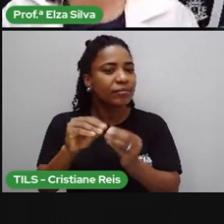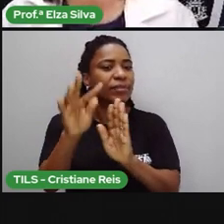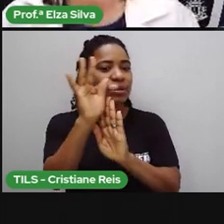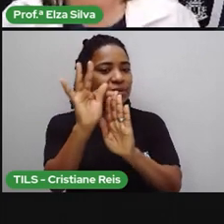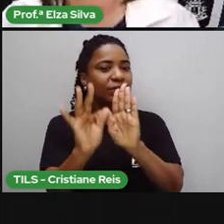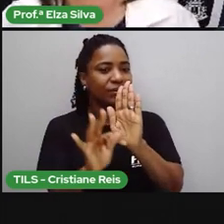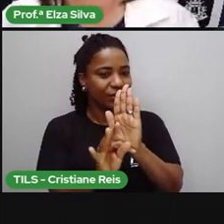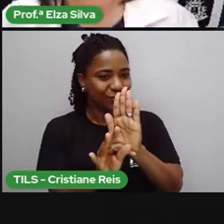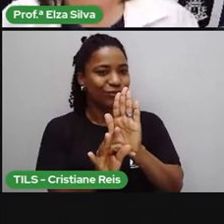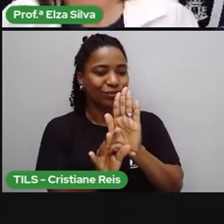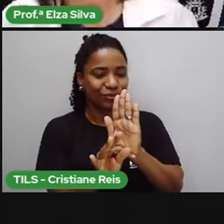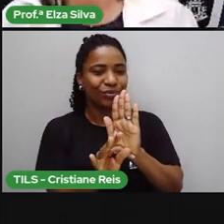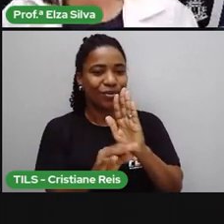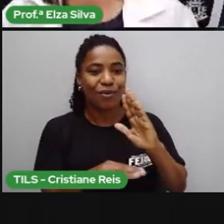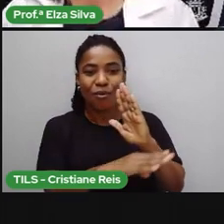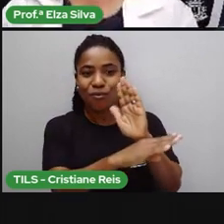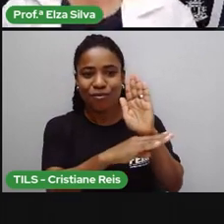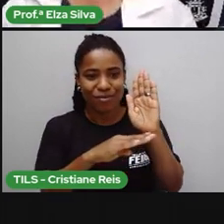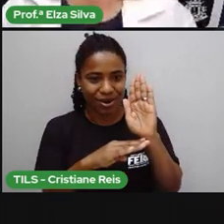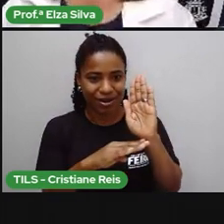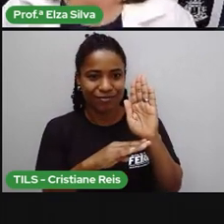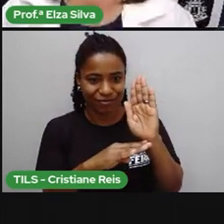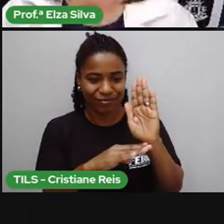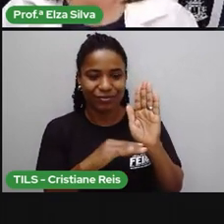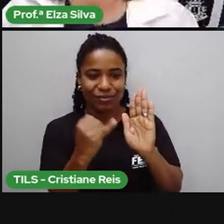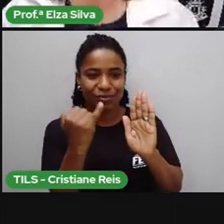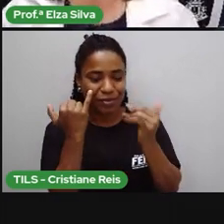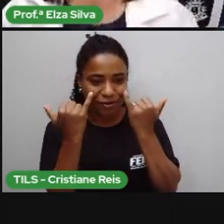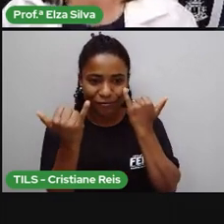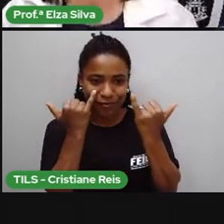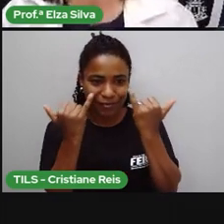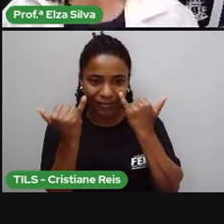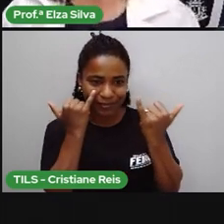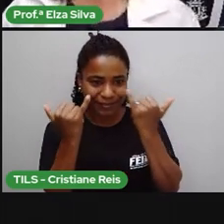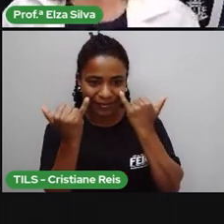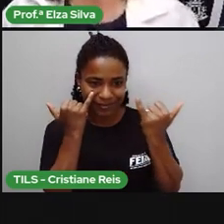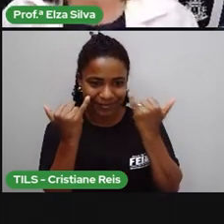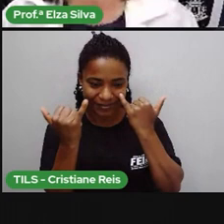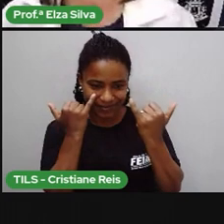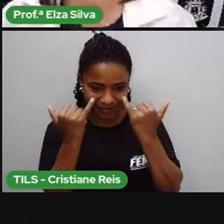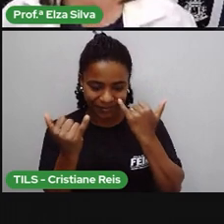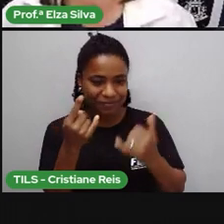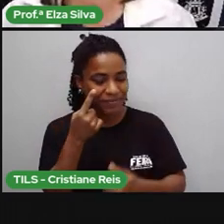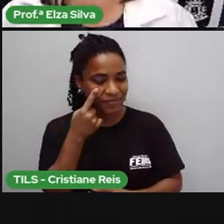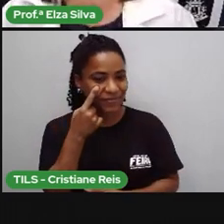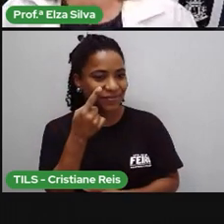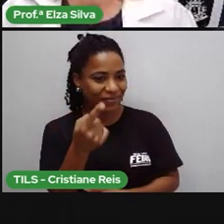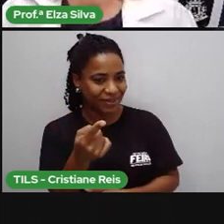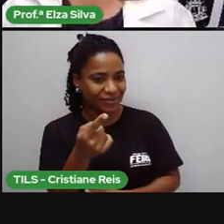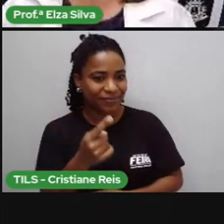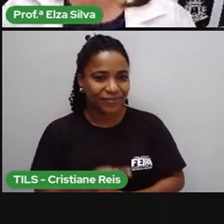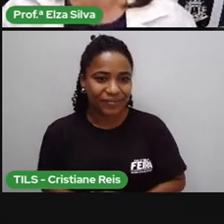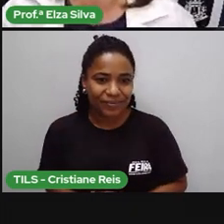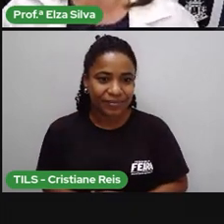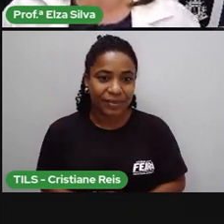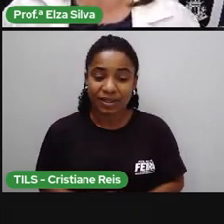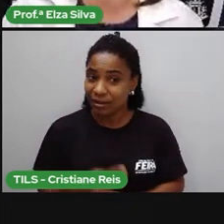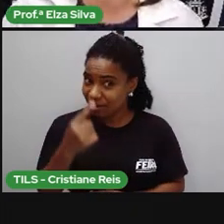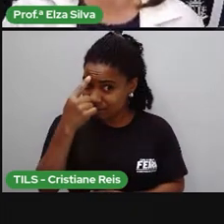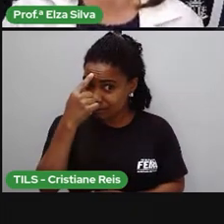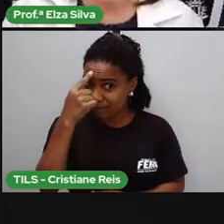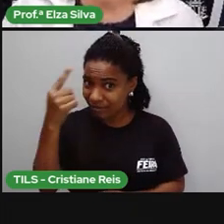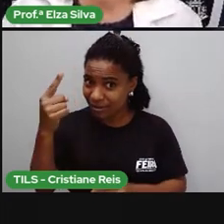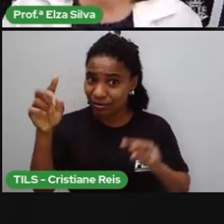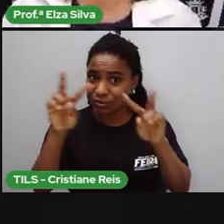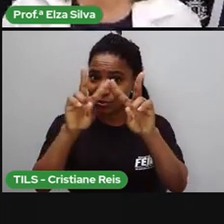infográfico. Ou, na nossa língua, como ele é chamado, infográfico. Relembrando que o